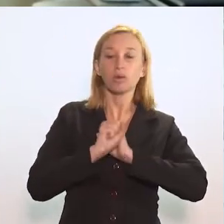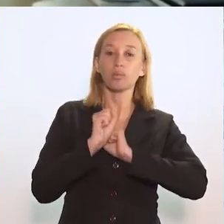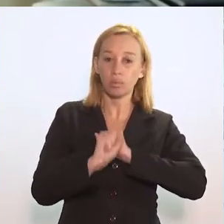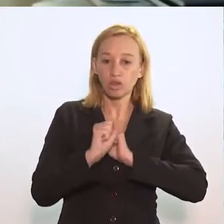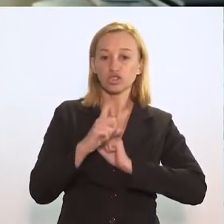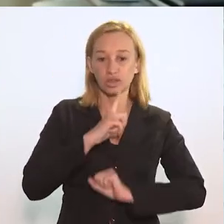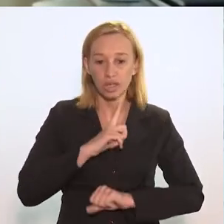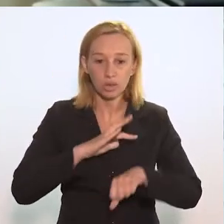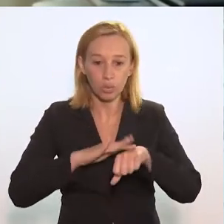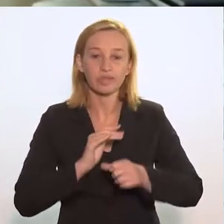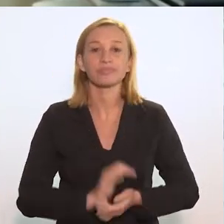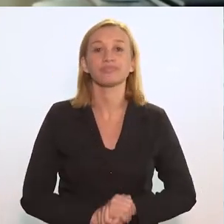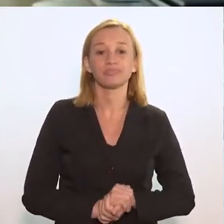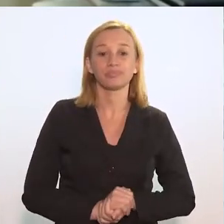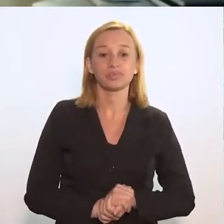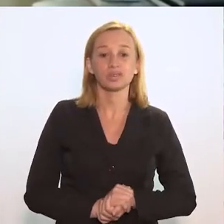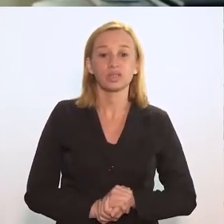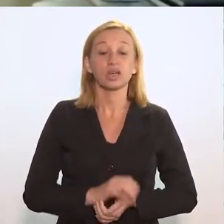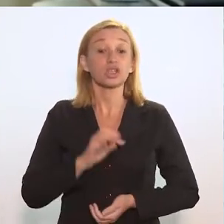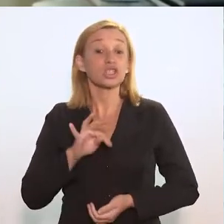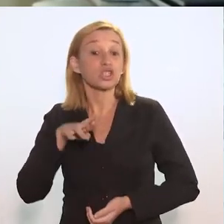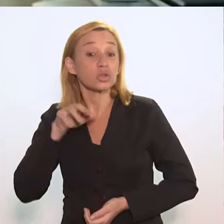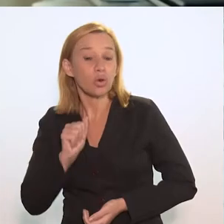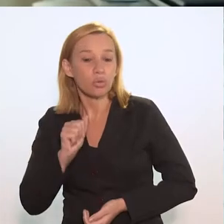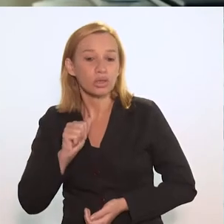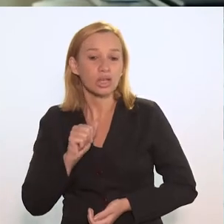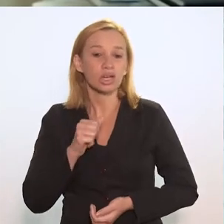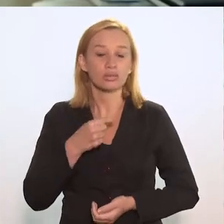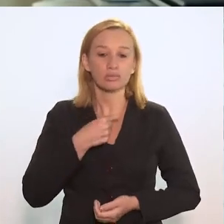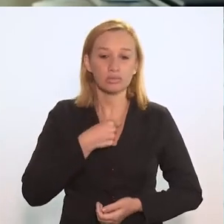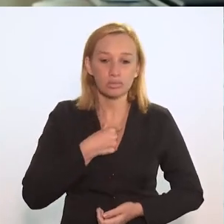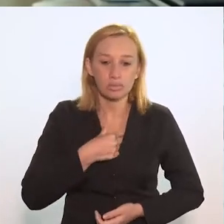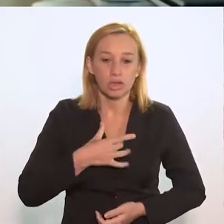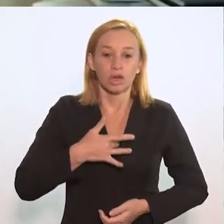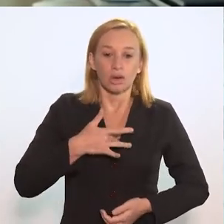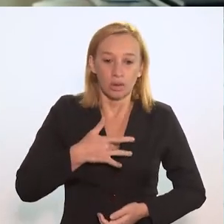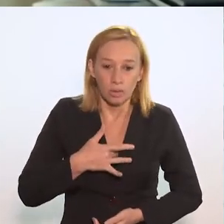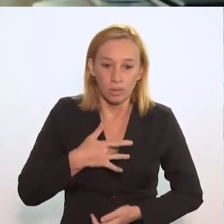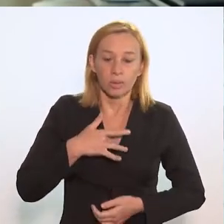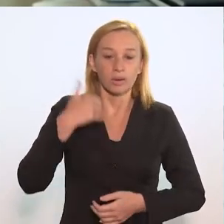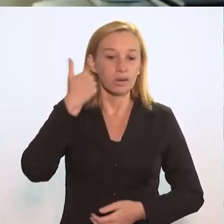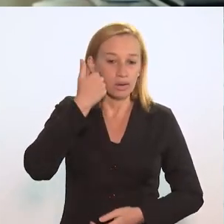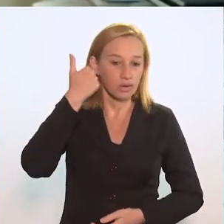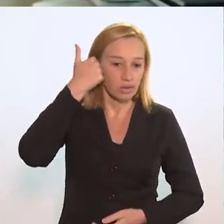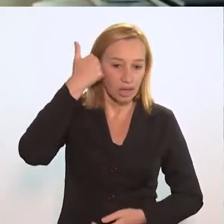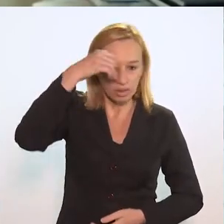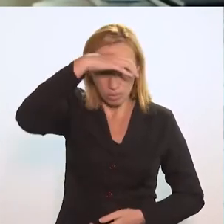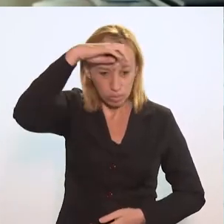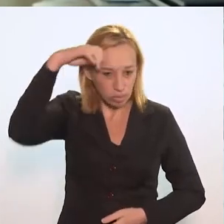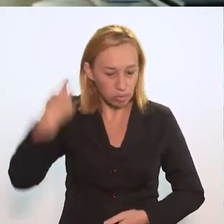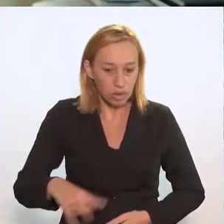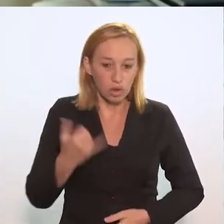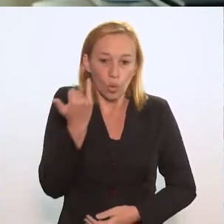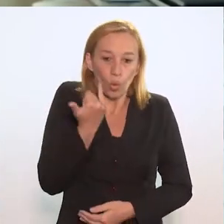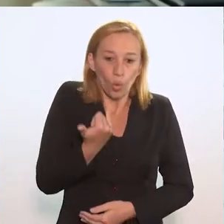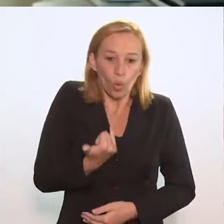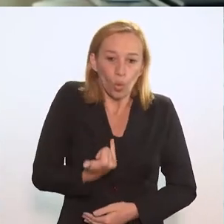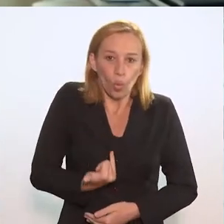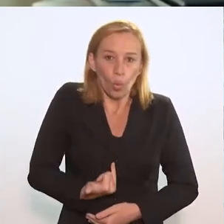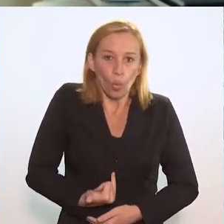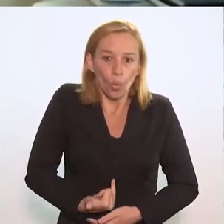pode adquirir a doença. Os sintomas da tuberculose são febre, suor noturno,